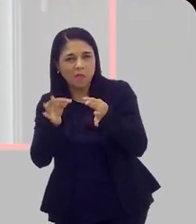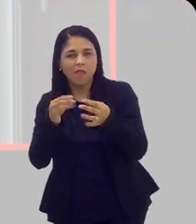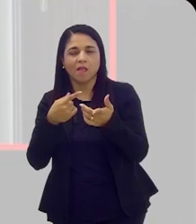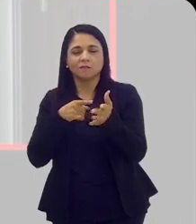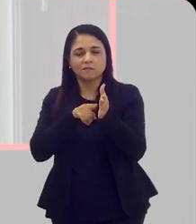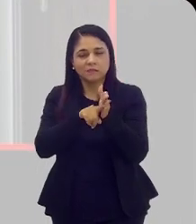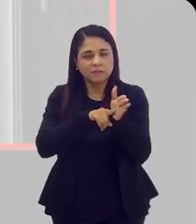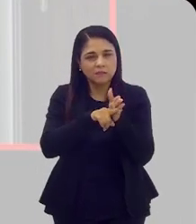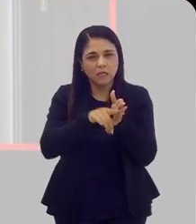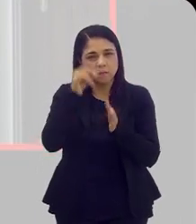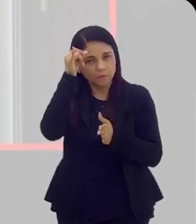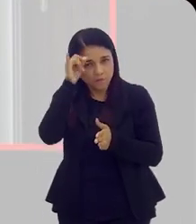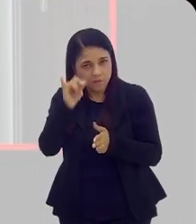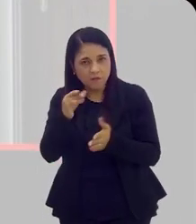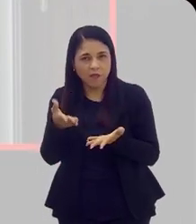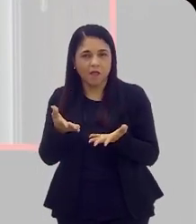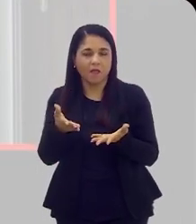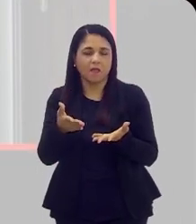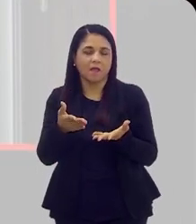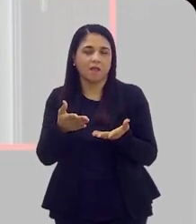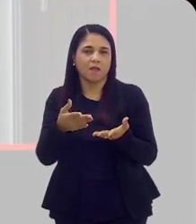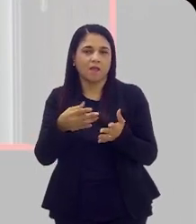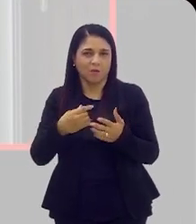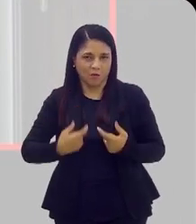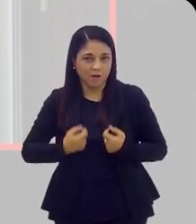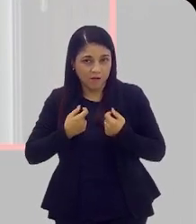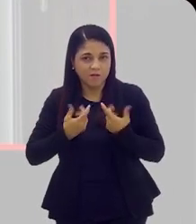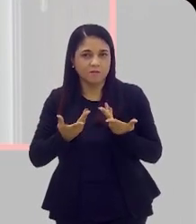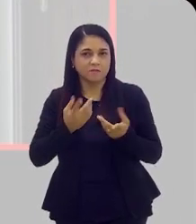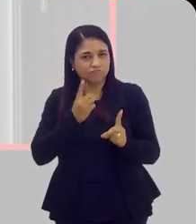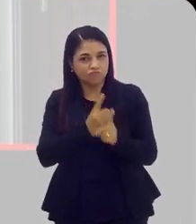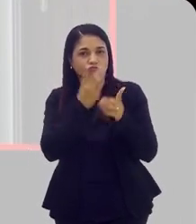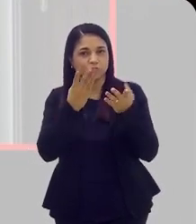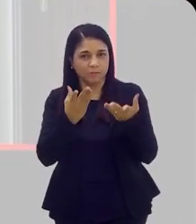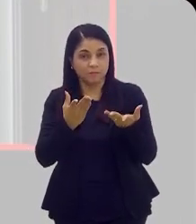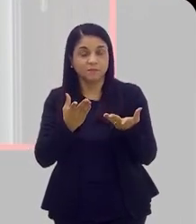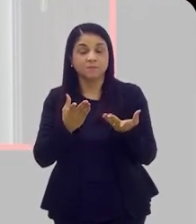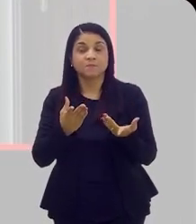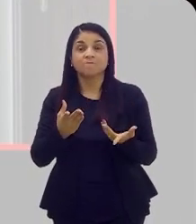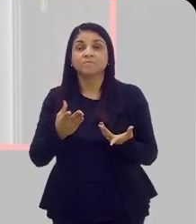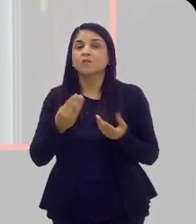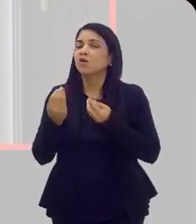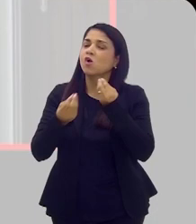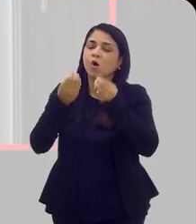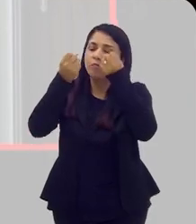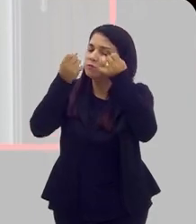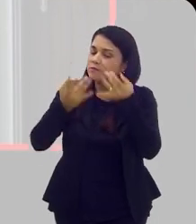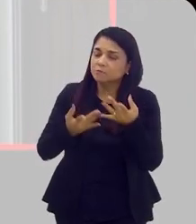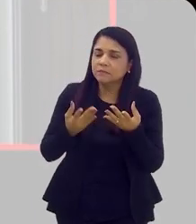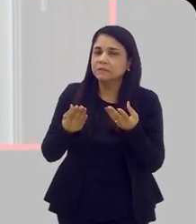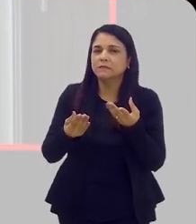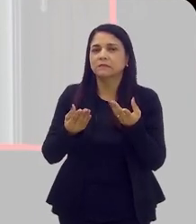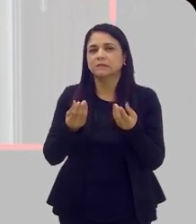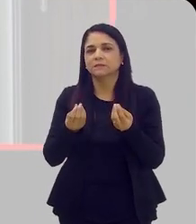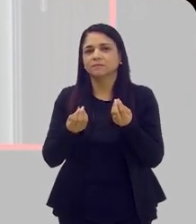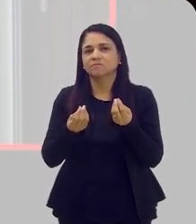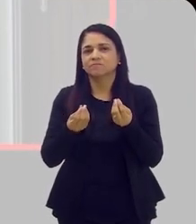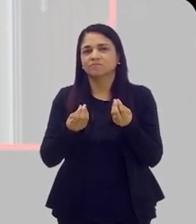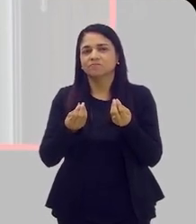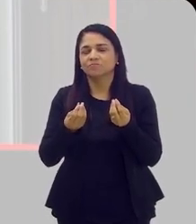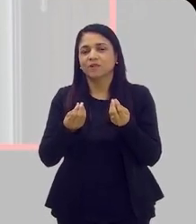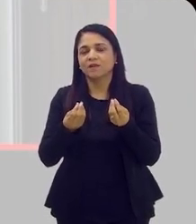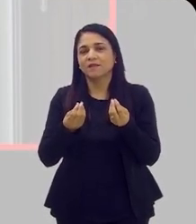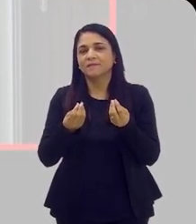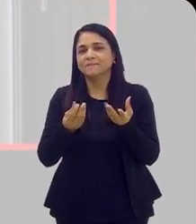exames preventivos, e aí vem um procedimento que é um pouco mais invasivo, né? Mas eu queria que o senhor explicasse como é que isso é feito,